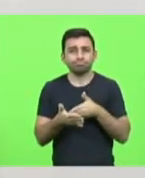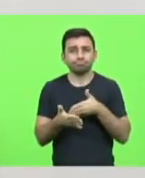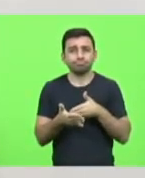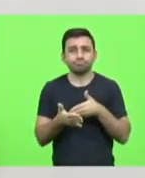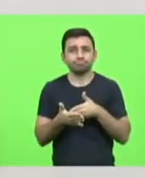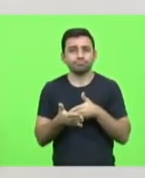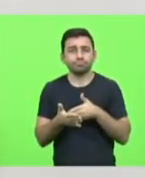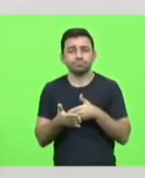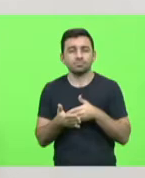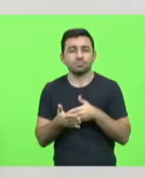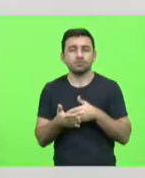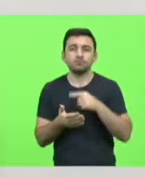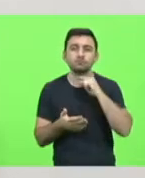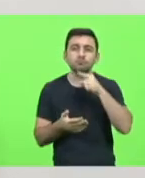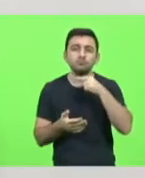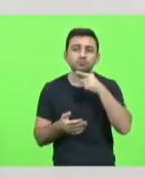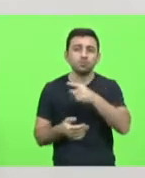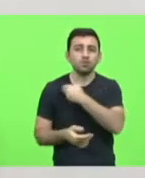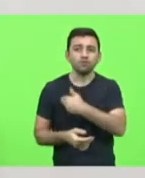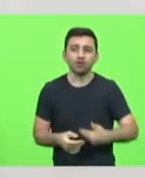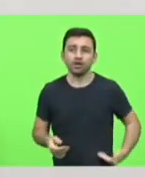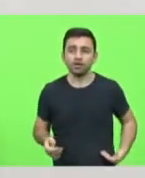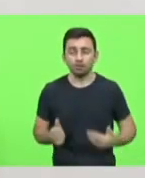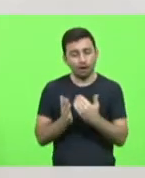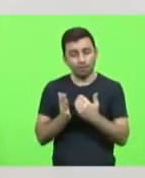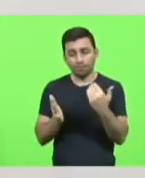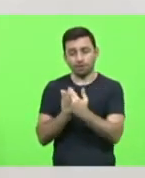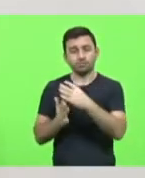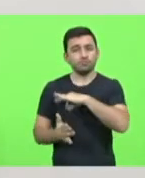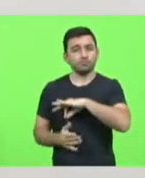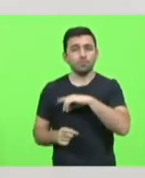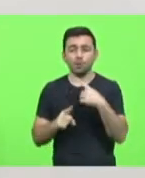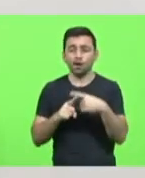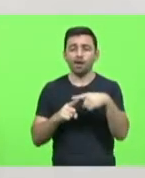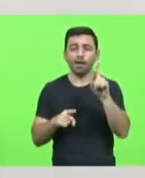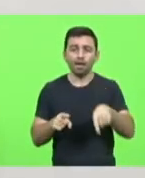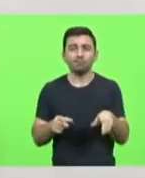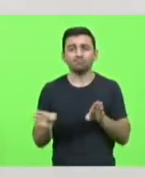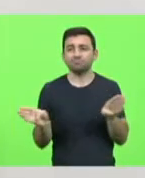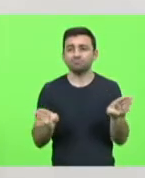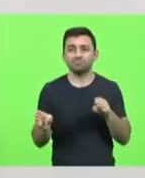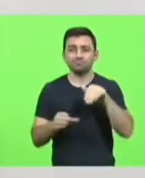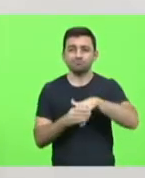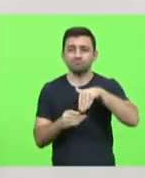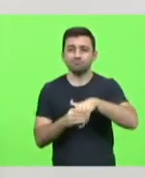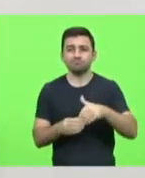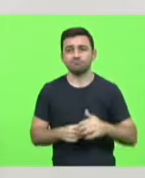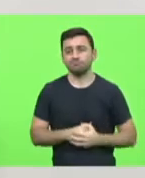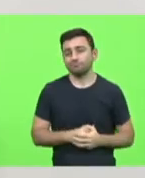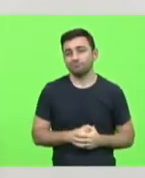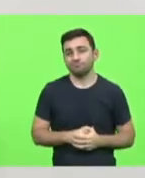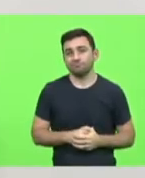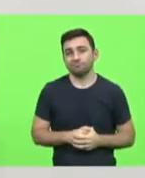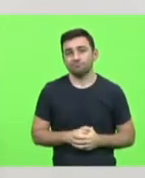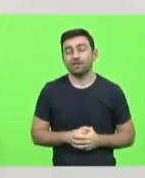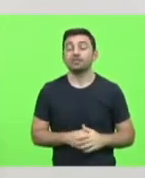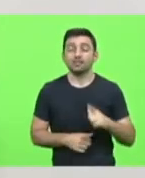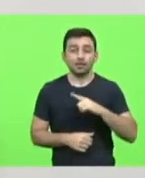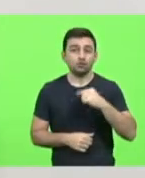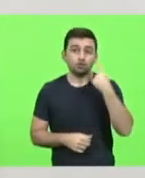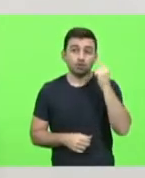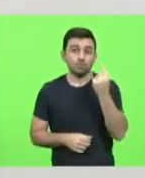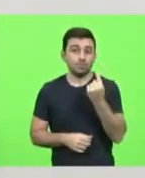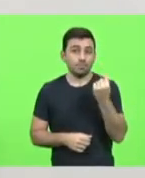a possibilidade do governo oferecer aumento, porque nós estaremos em período eleitoral. Então, nós temos do dia 1º